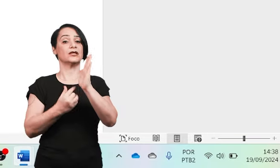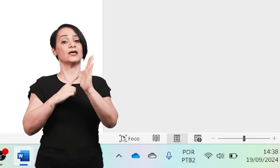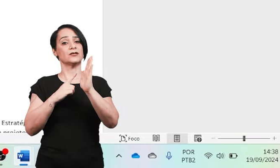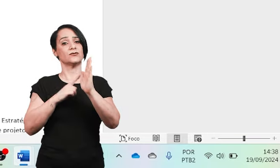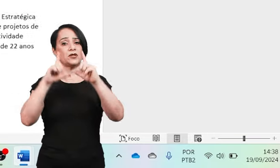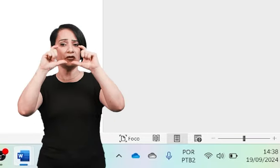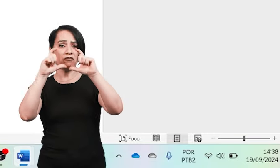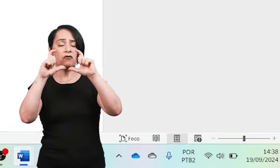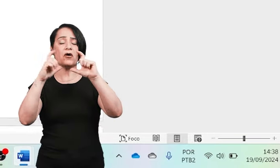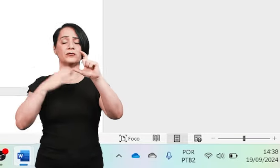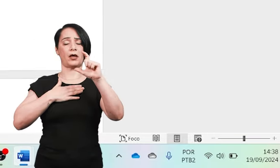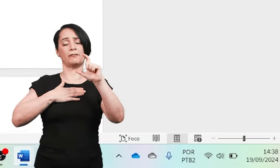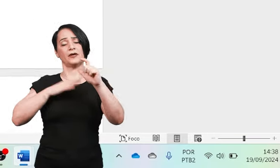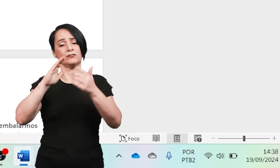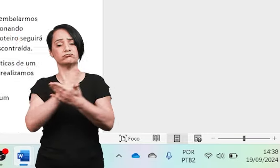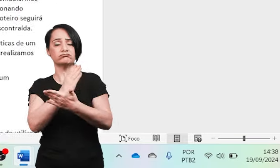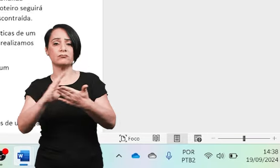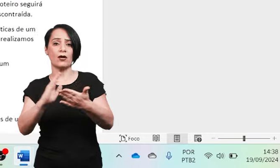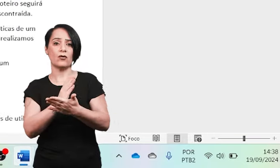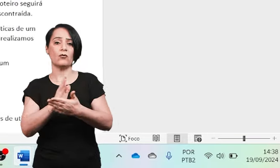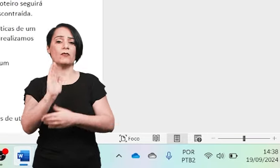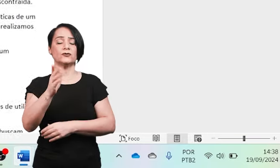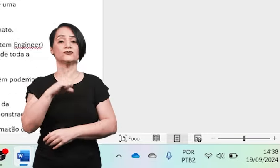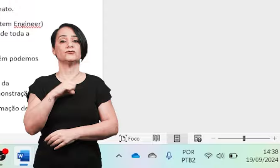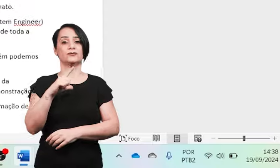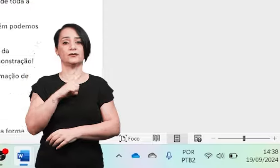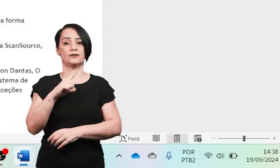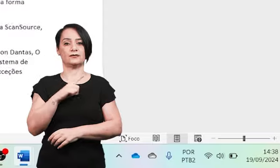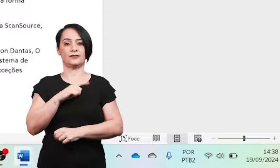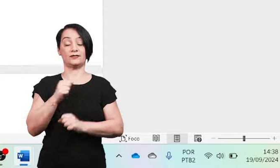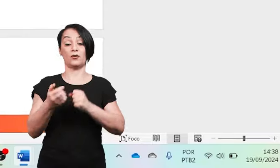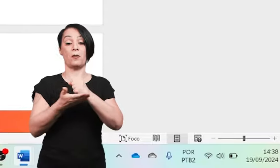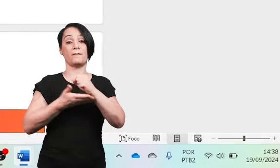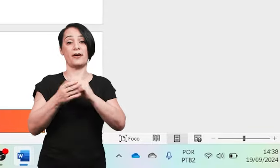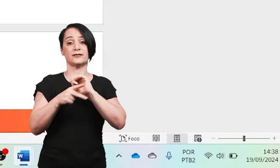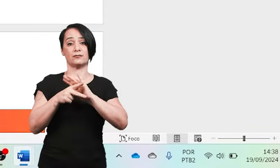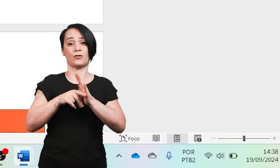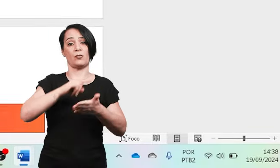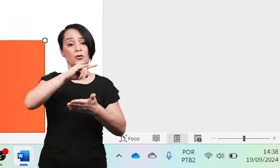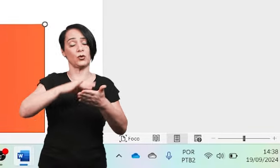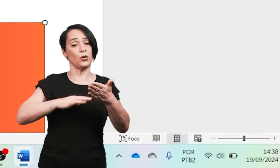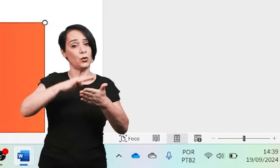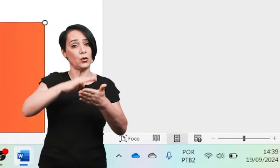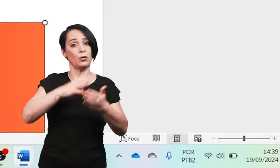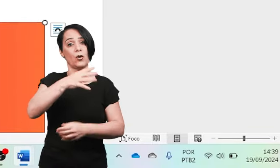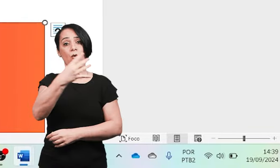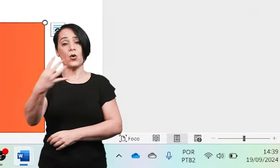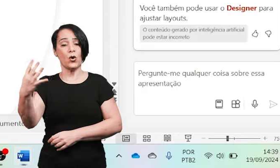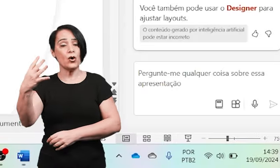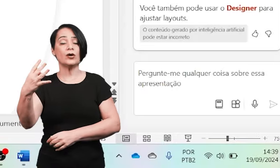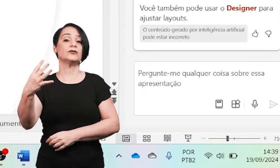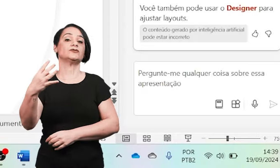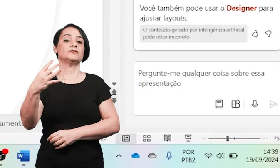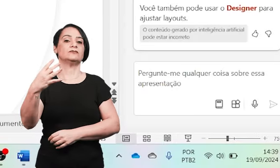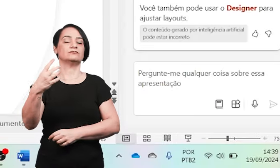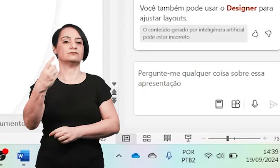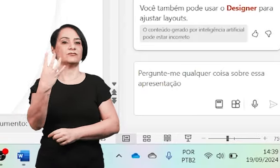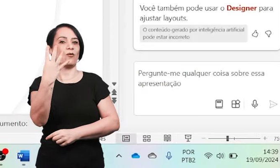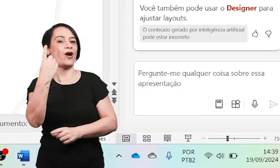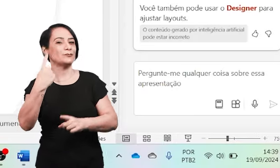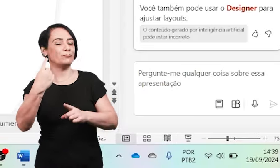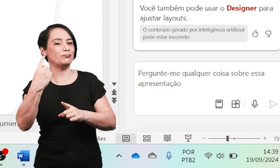inclusive com algumas fotos minhas, um pouco da minha introdução. Então, foi baseado nesse documento Word de quatro páginas que ele criou